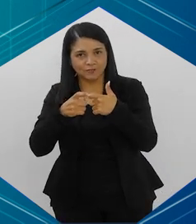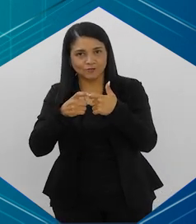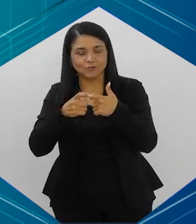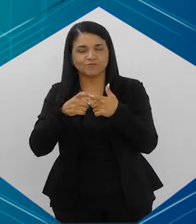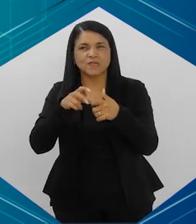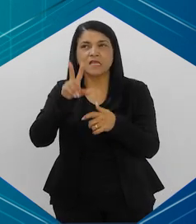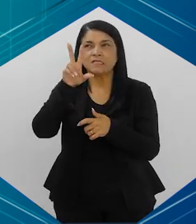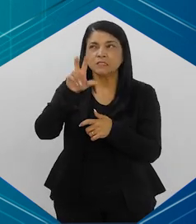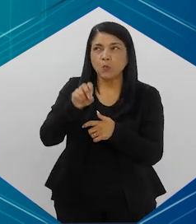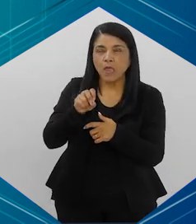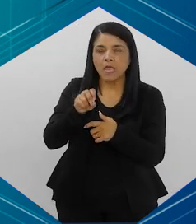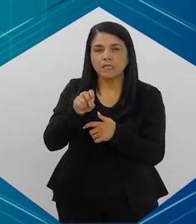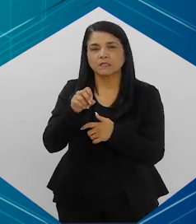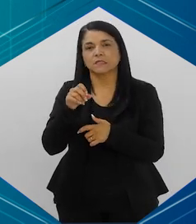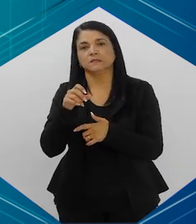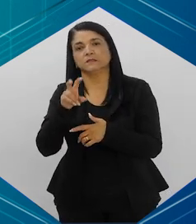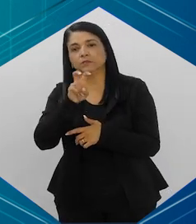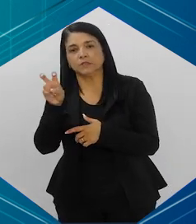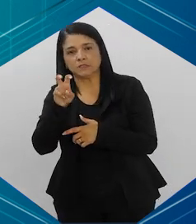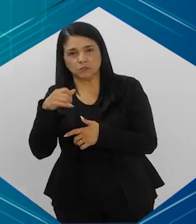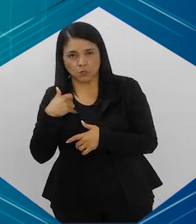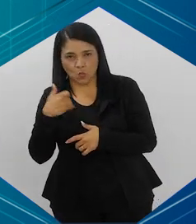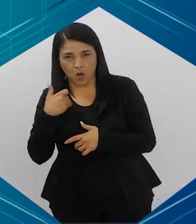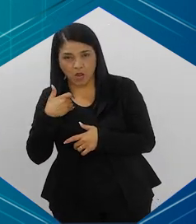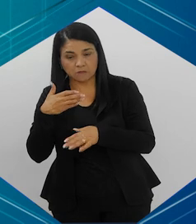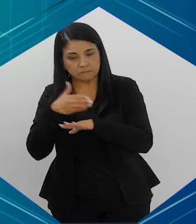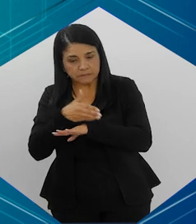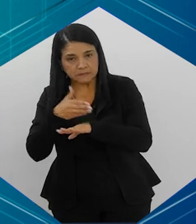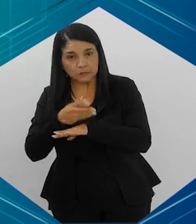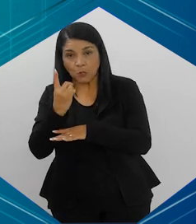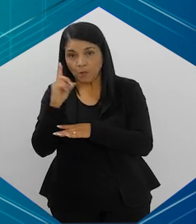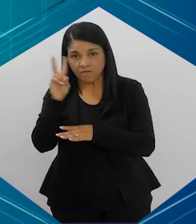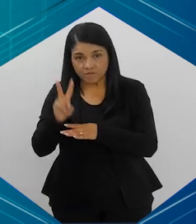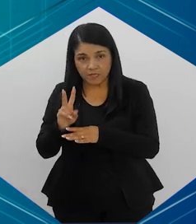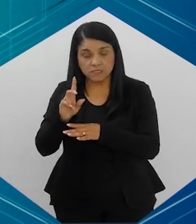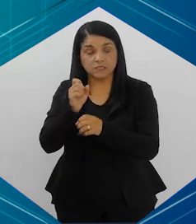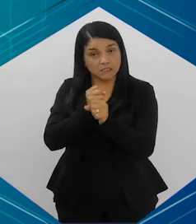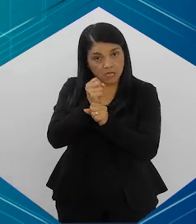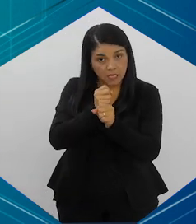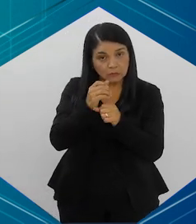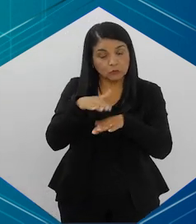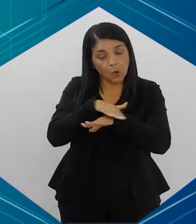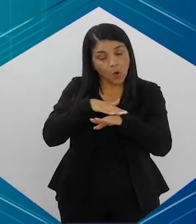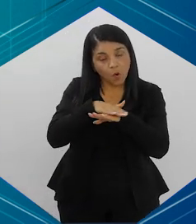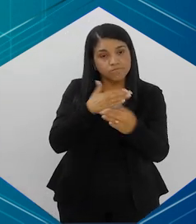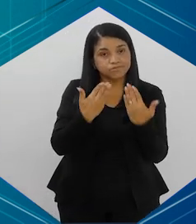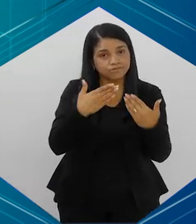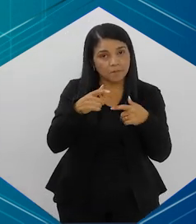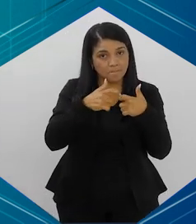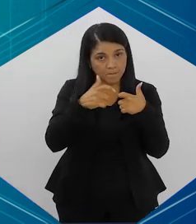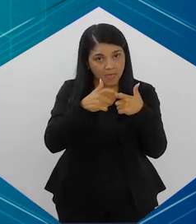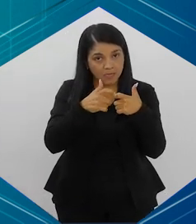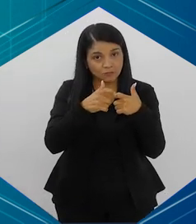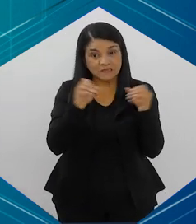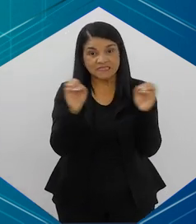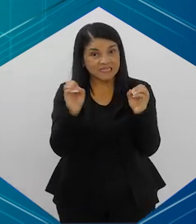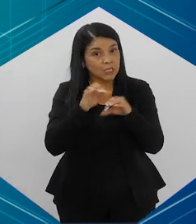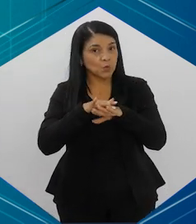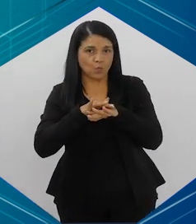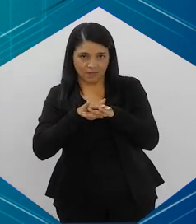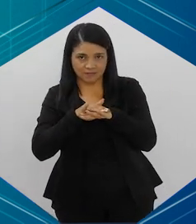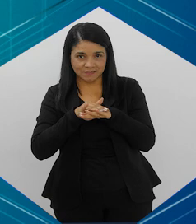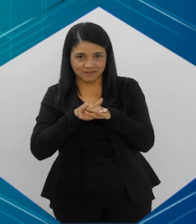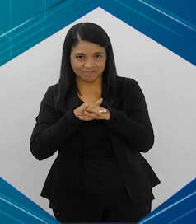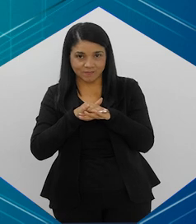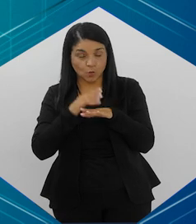partir dos seus 50, 55 anos, né? E conversam com esse médico uma vez por ano sem estar doente. É isso que eu estou